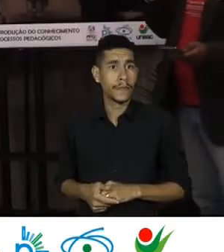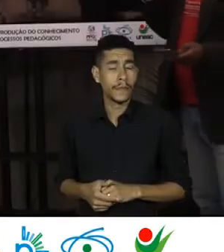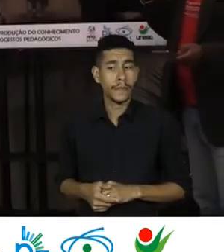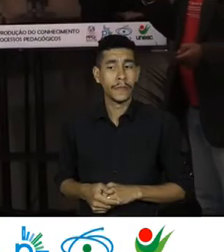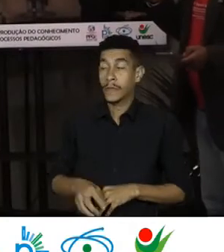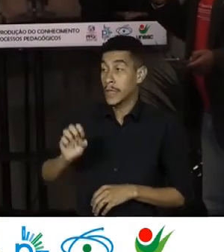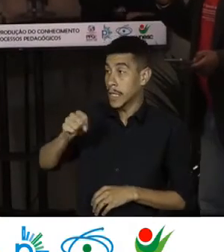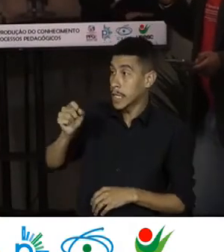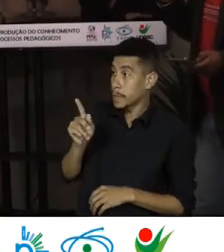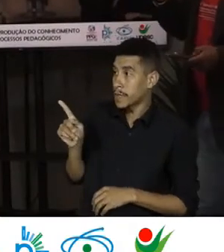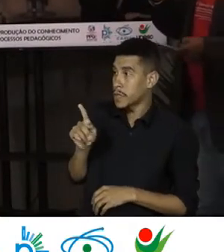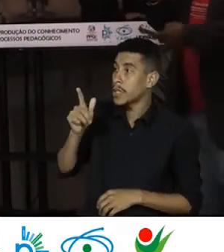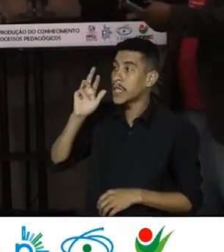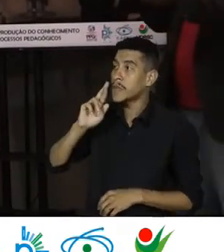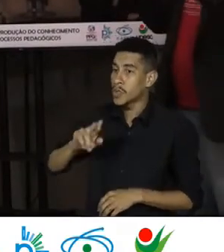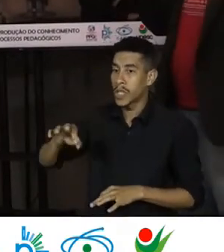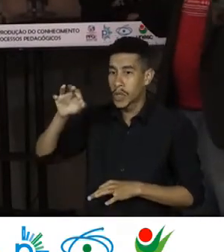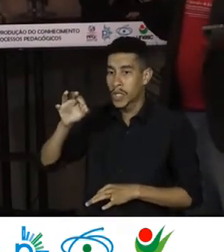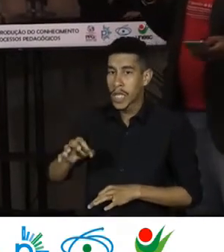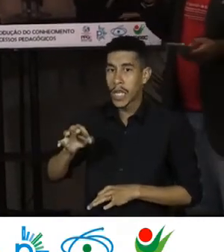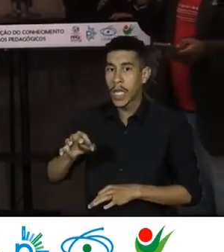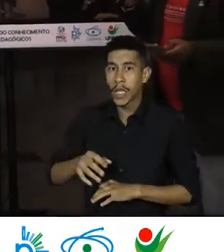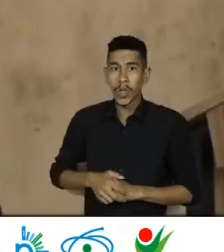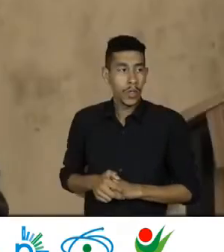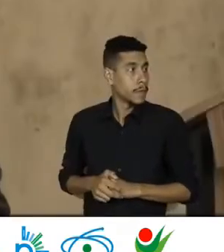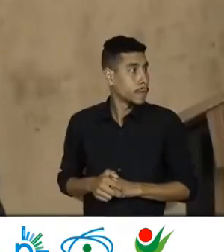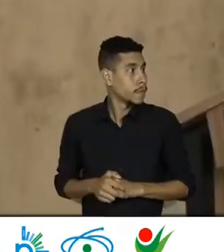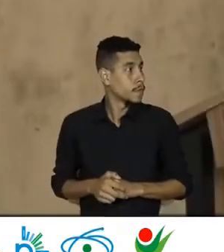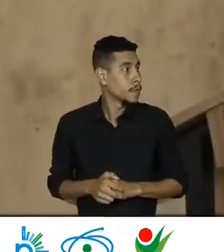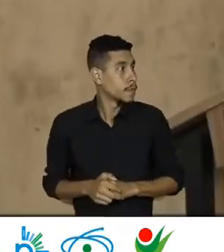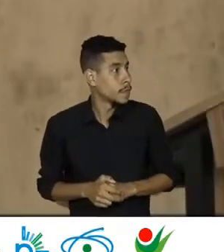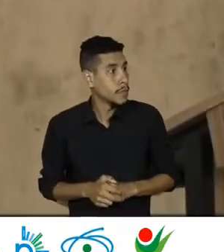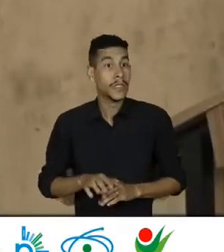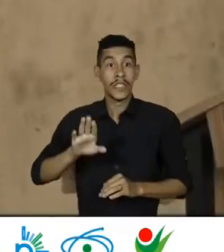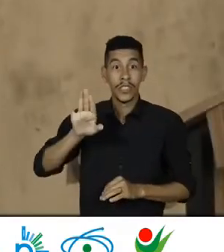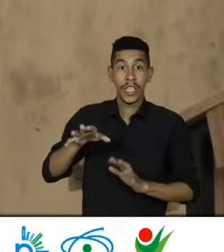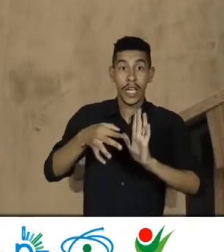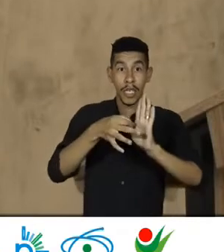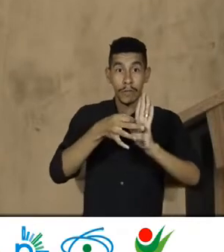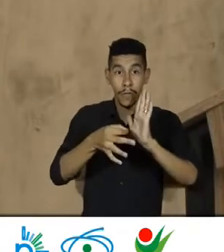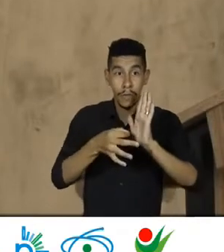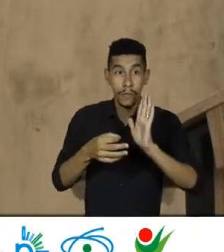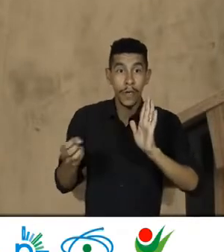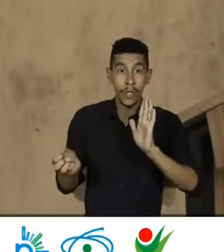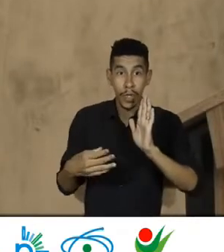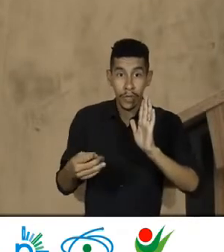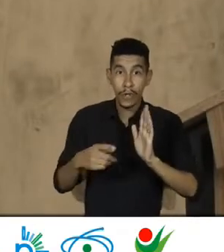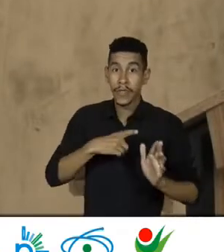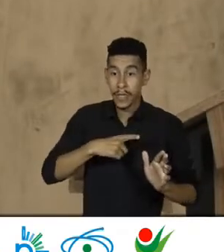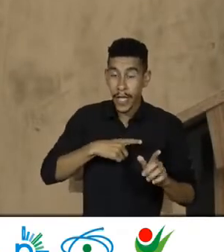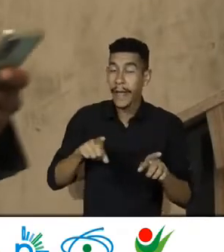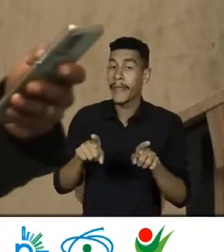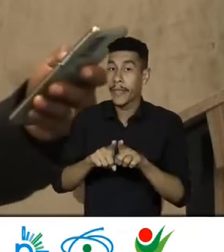Sim, professora Respondeu Já trouxe No âmbito Da reflexão Muitas questões E até que apareceu Aqui no chat Nos comentários